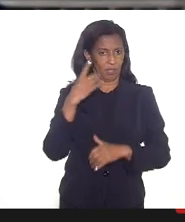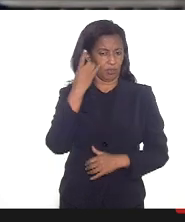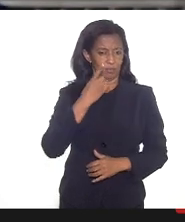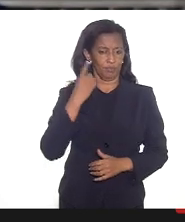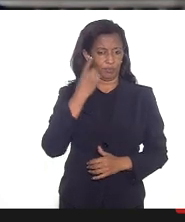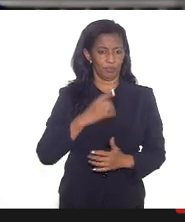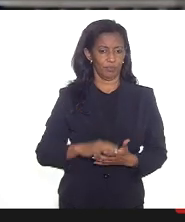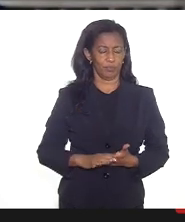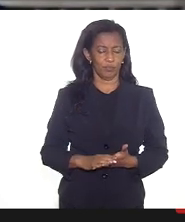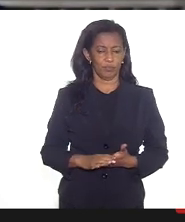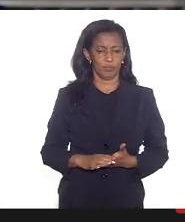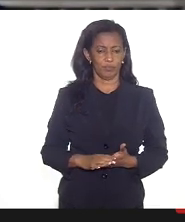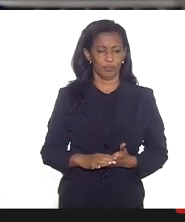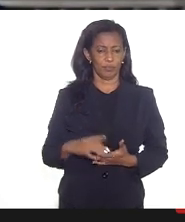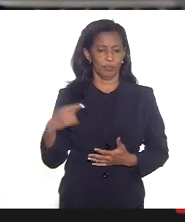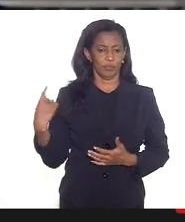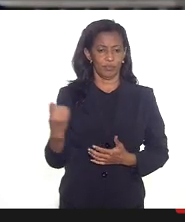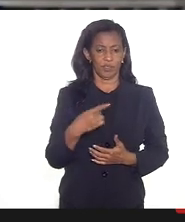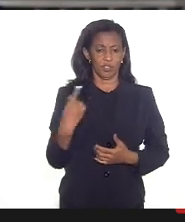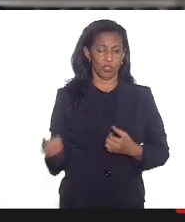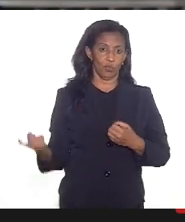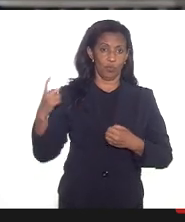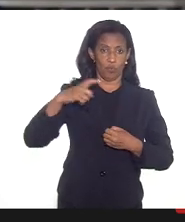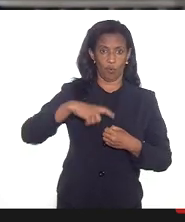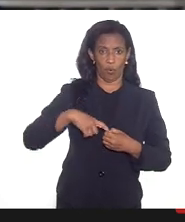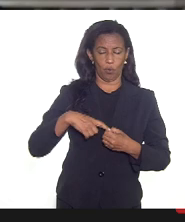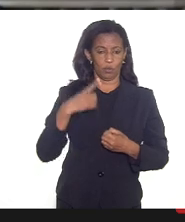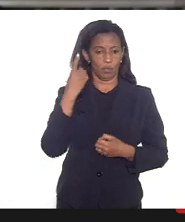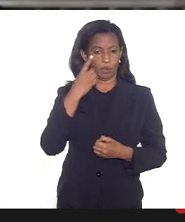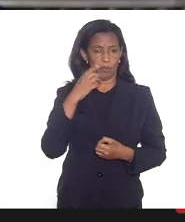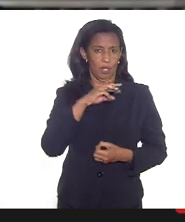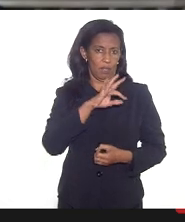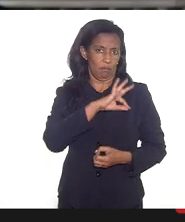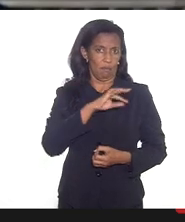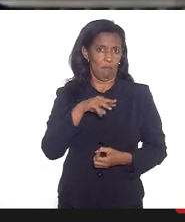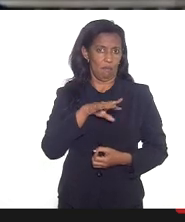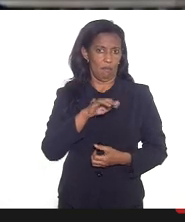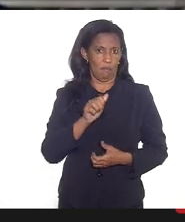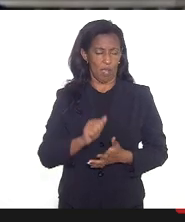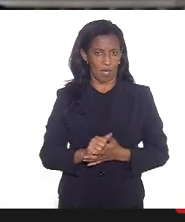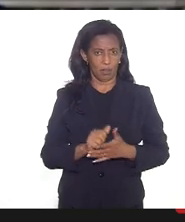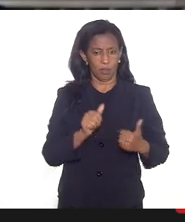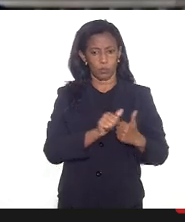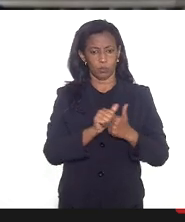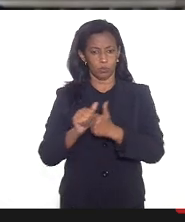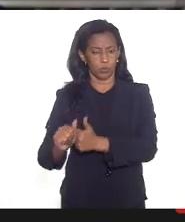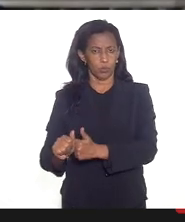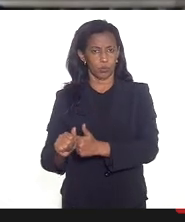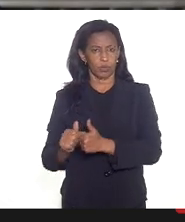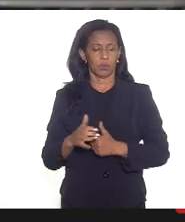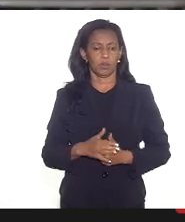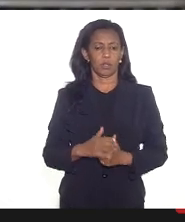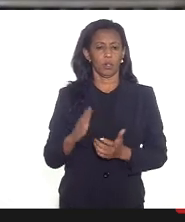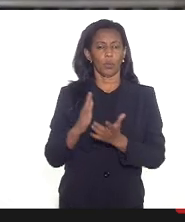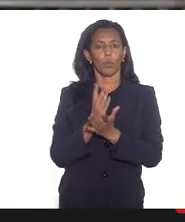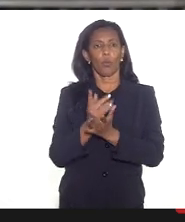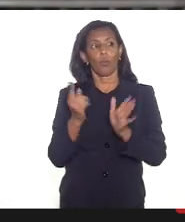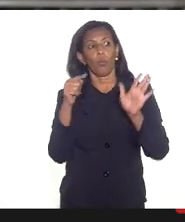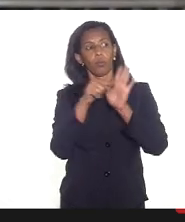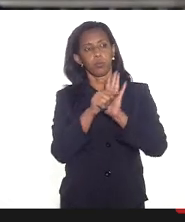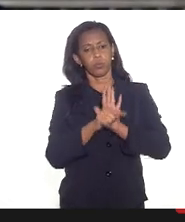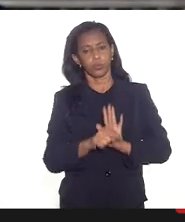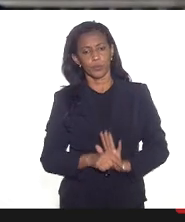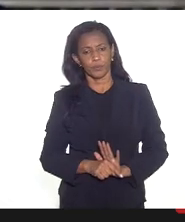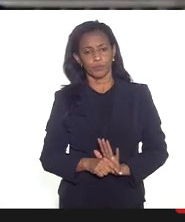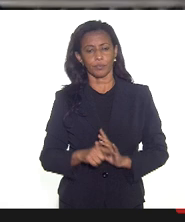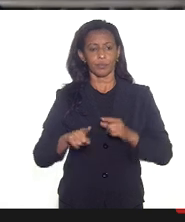a gente torna para a deputada doutora marta rocha conduzir com algumas intervenções